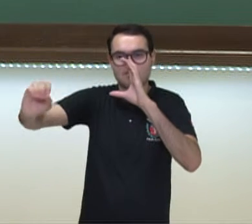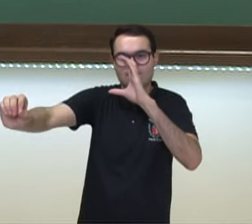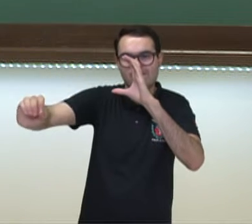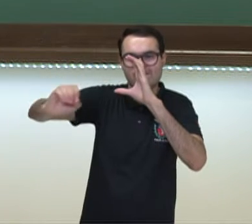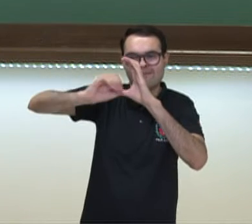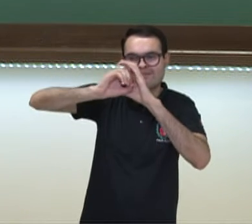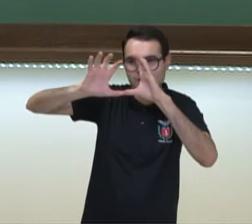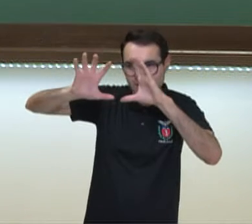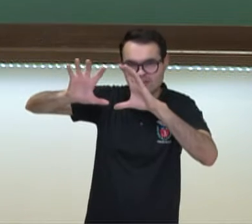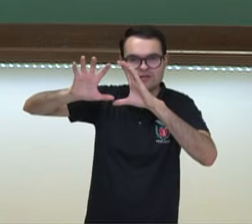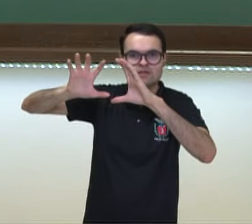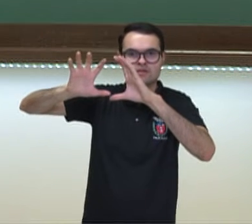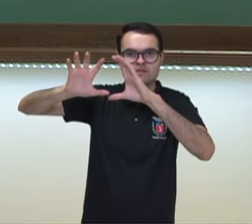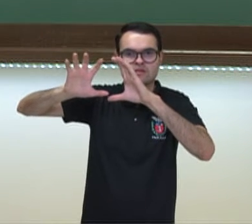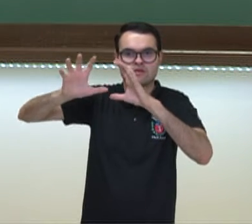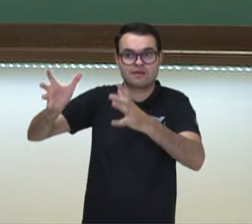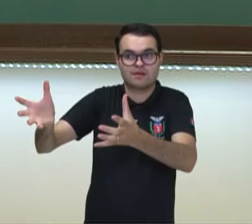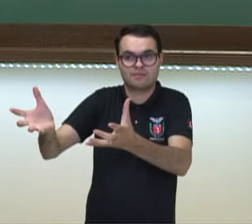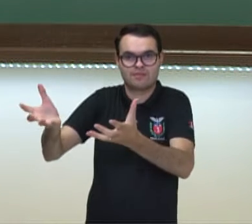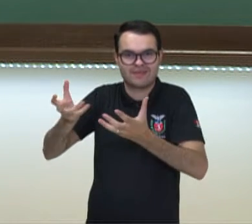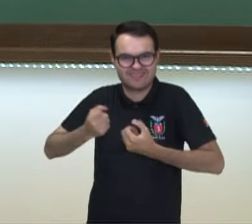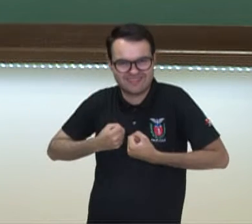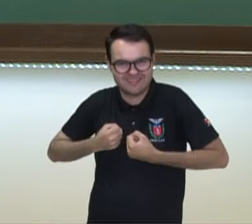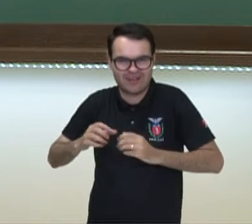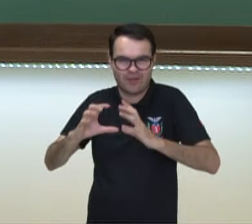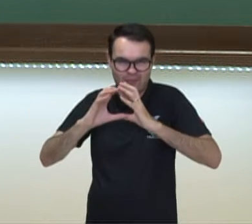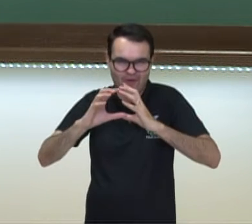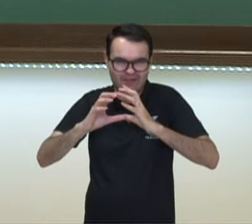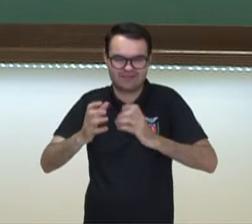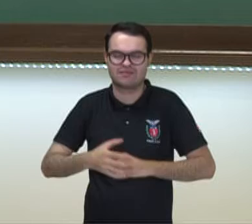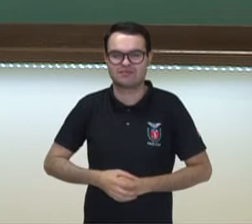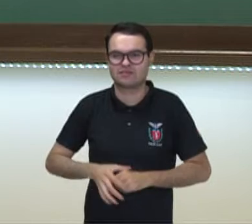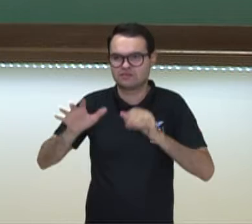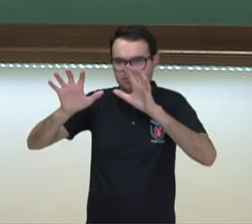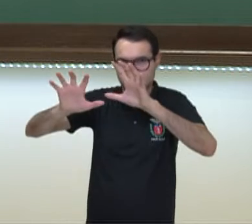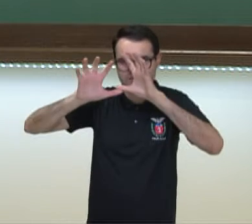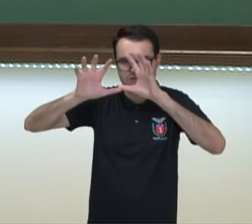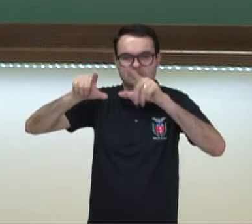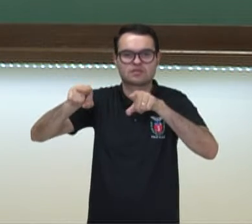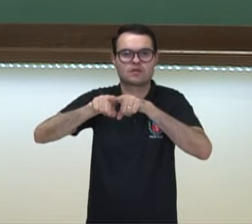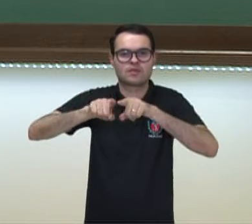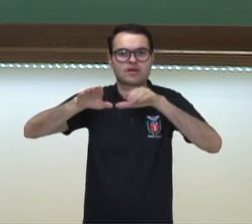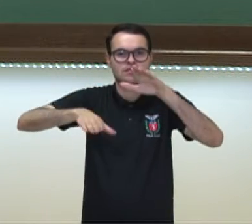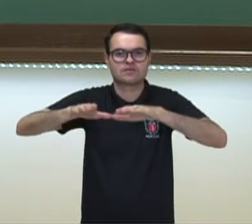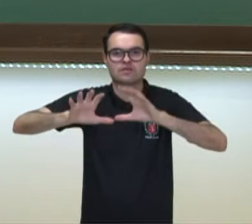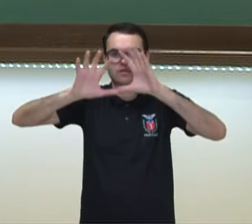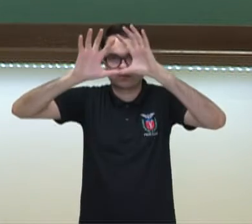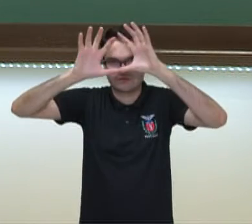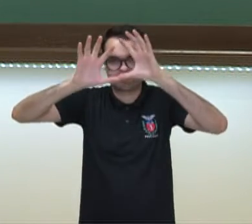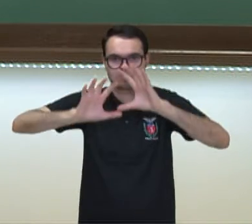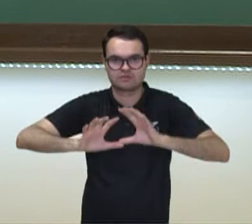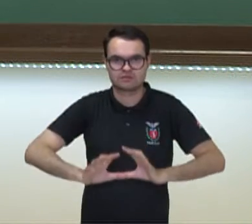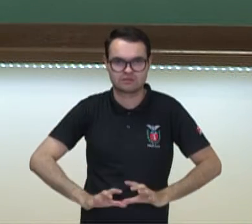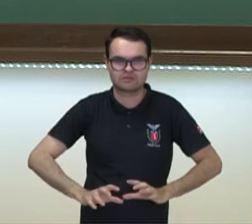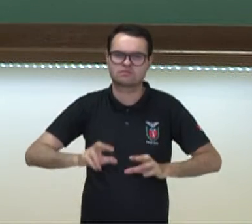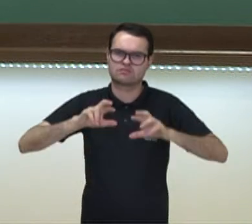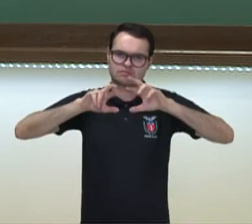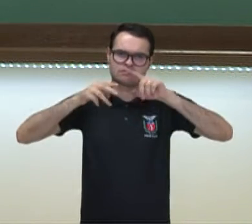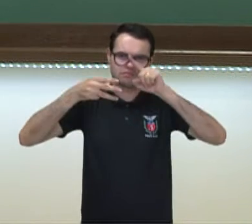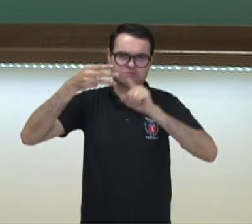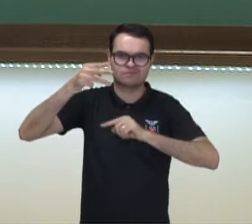você vai pegar, vai recepcionar a bola, né? E também, quando tem vários, você vai pegar alta,